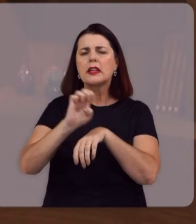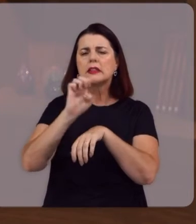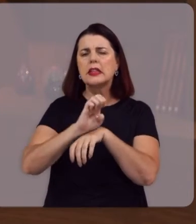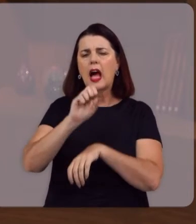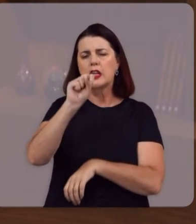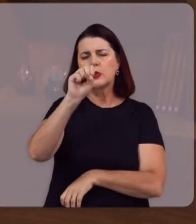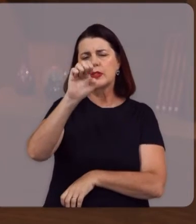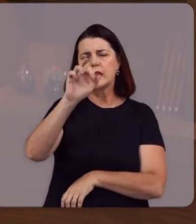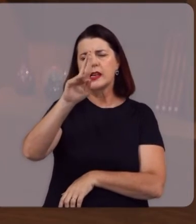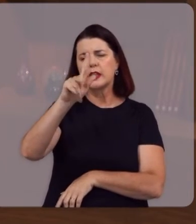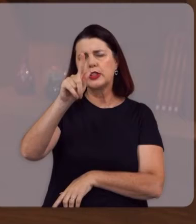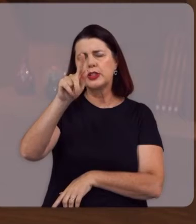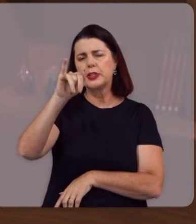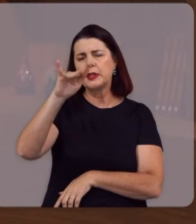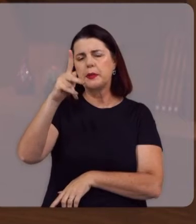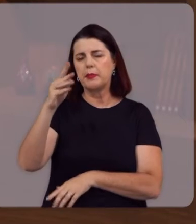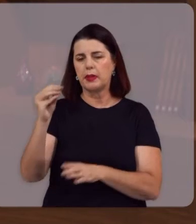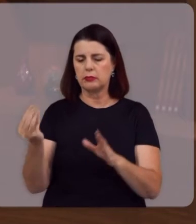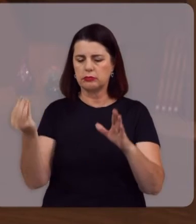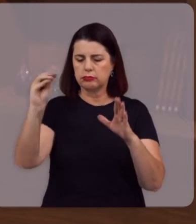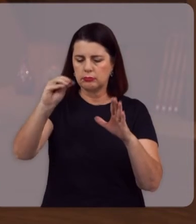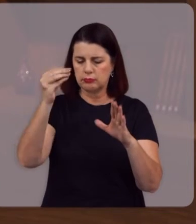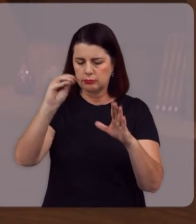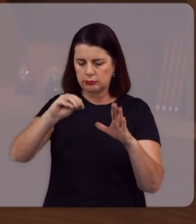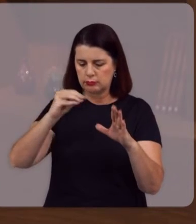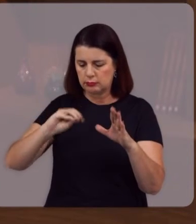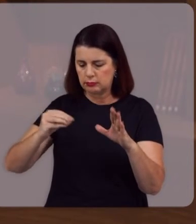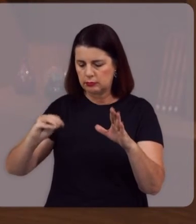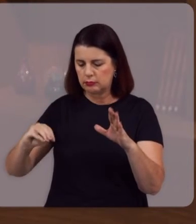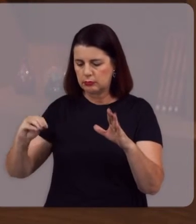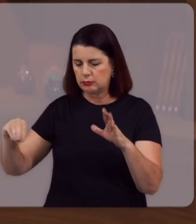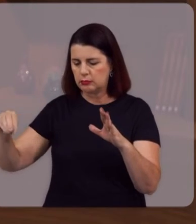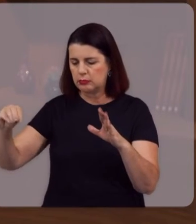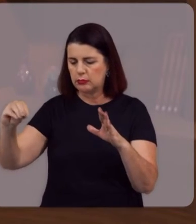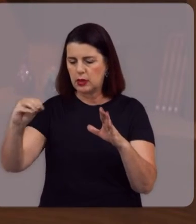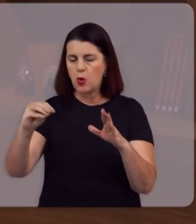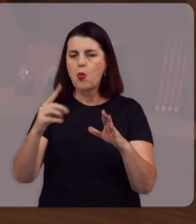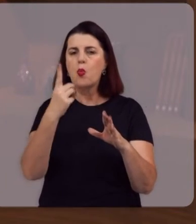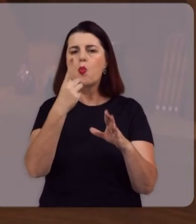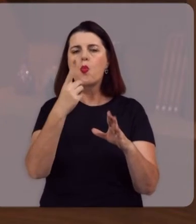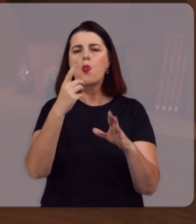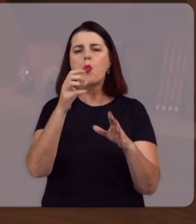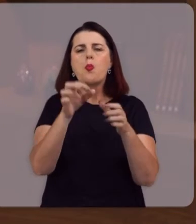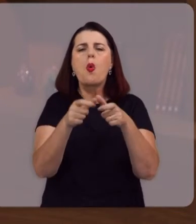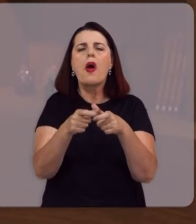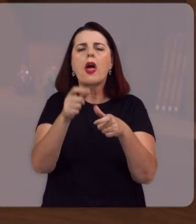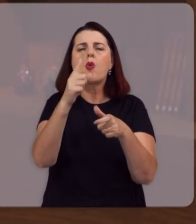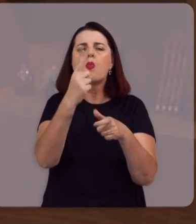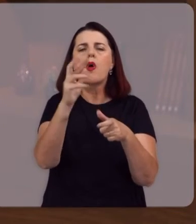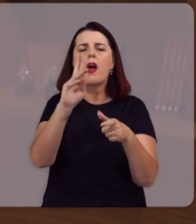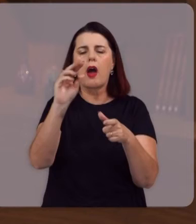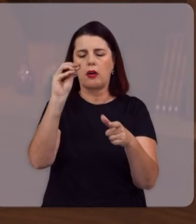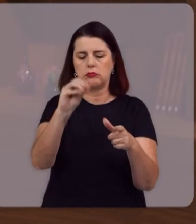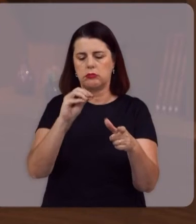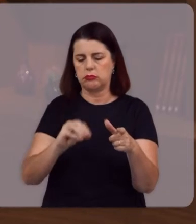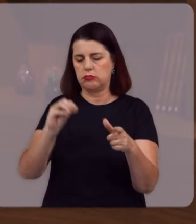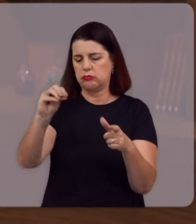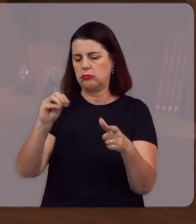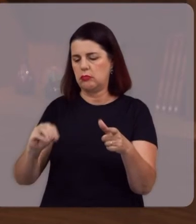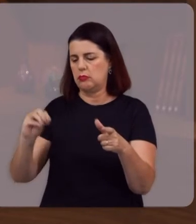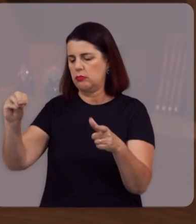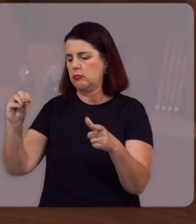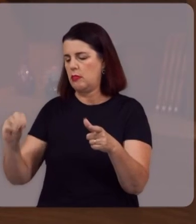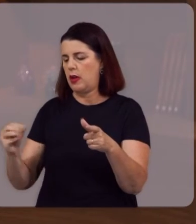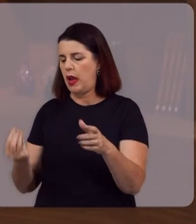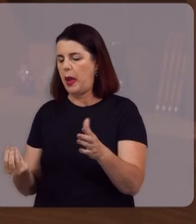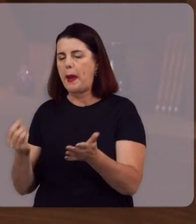E o cobrisse Com moedas De um real Numa camada De 30 centímetros Você marcaria Uma dessas